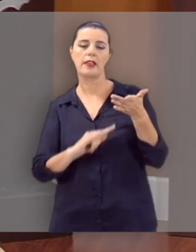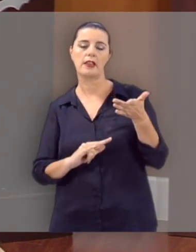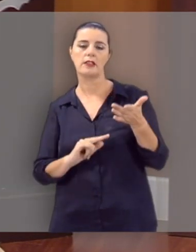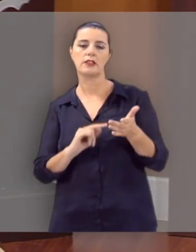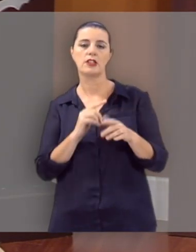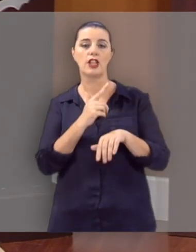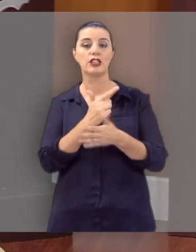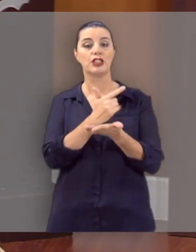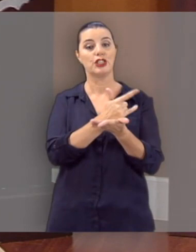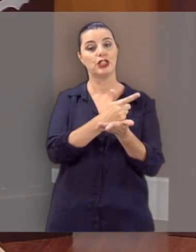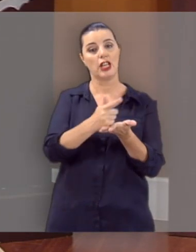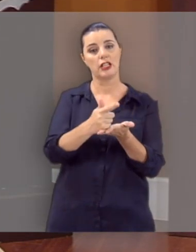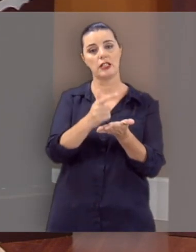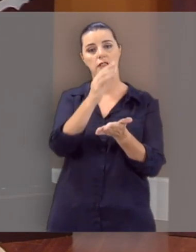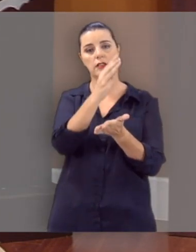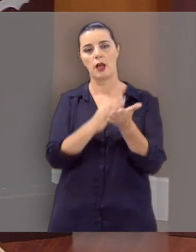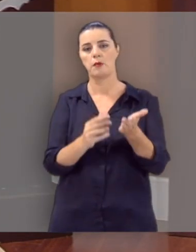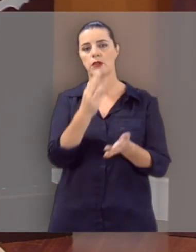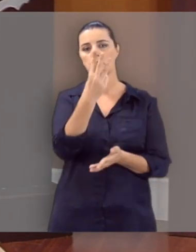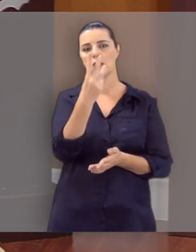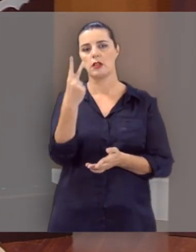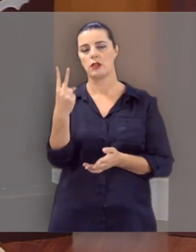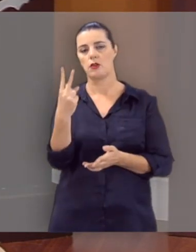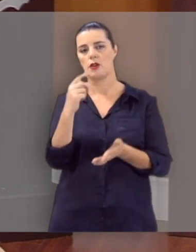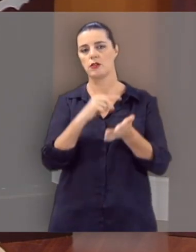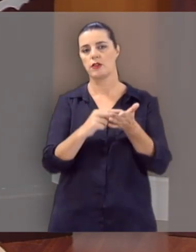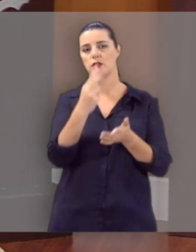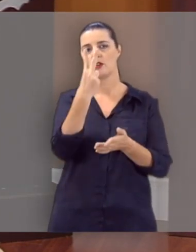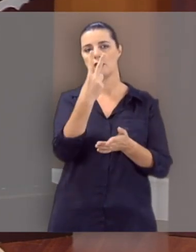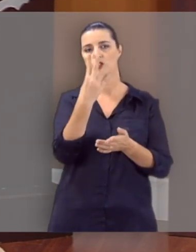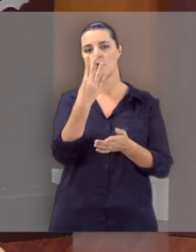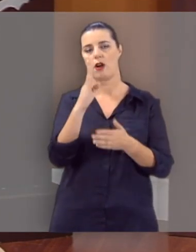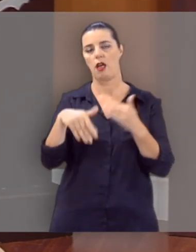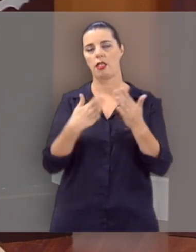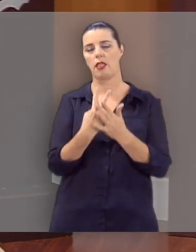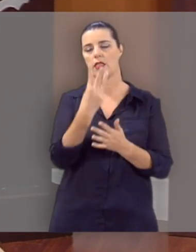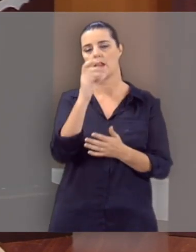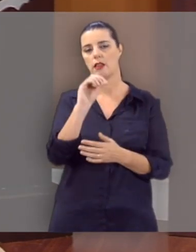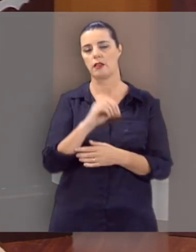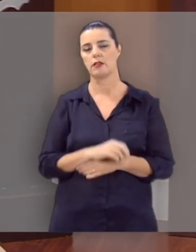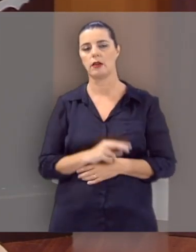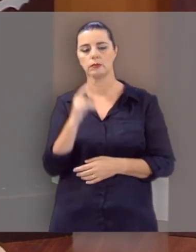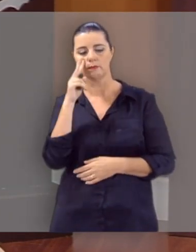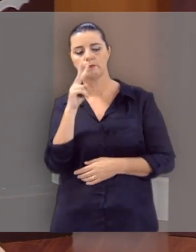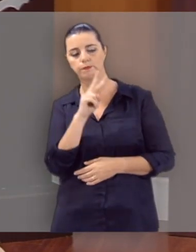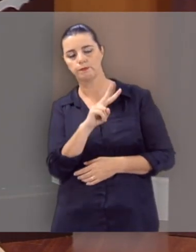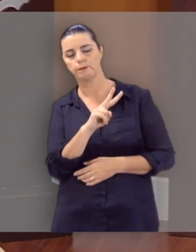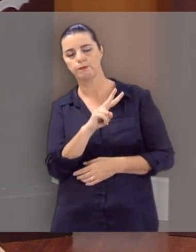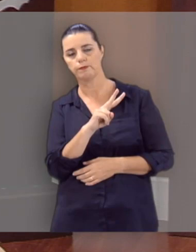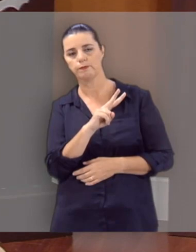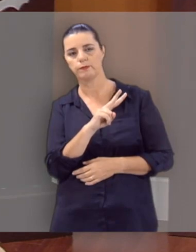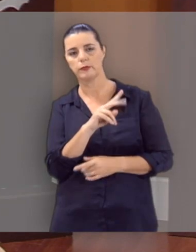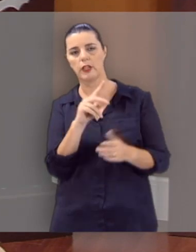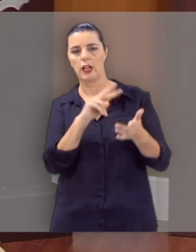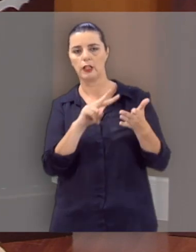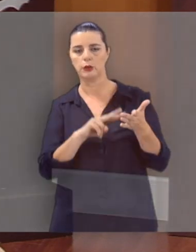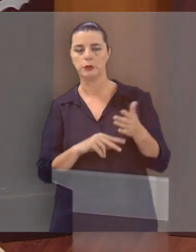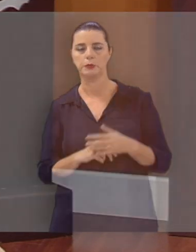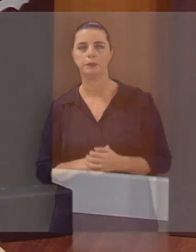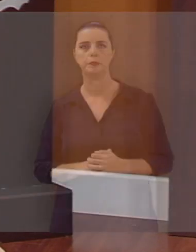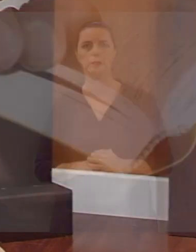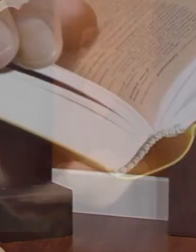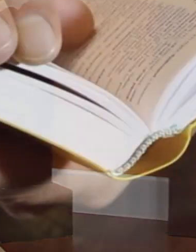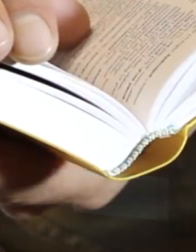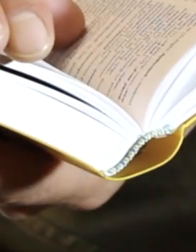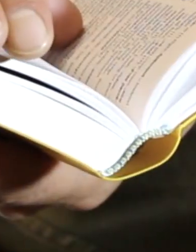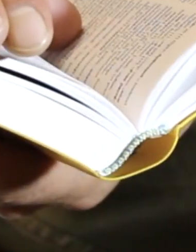em Gênesis 32, versos 24 a 30. Preste bem atenção na leitura